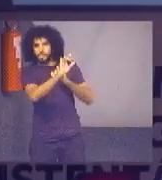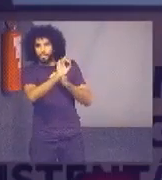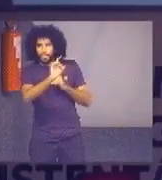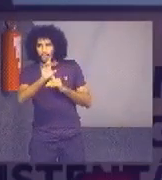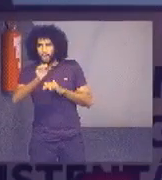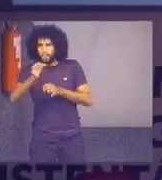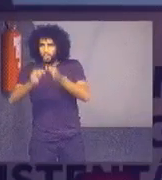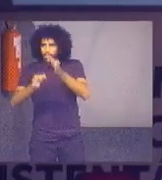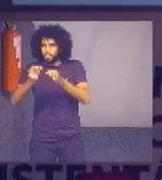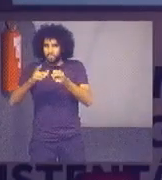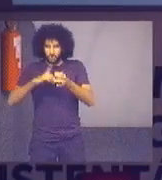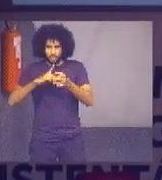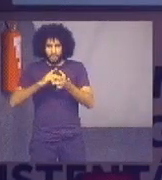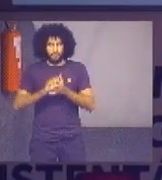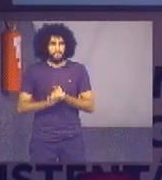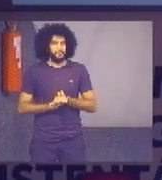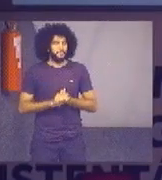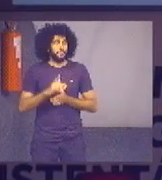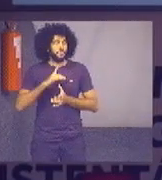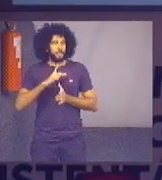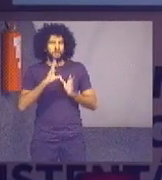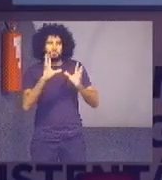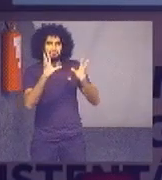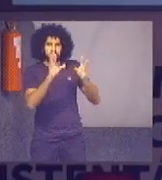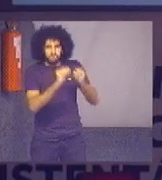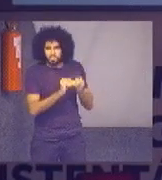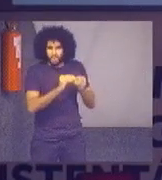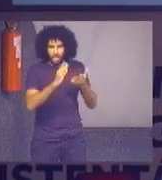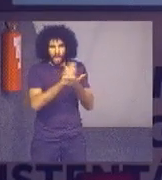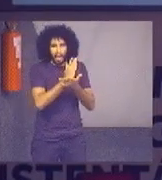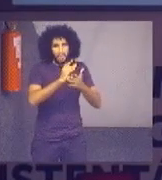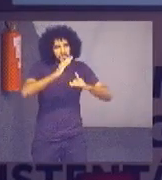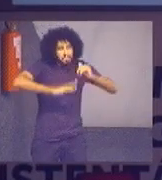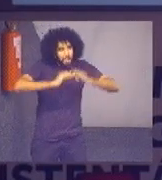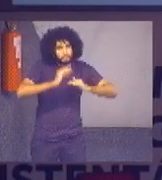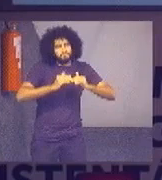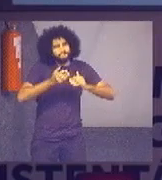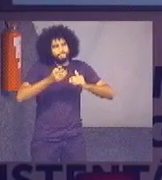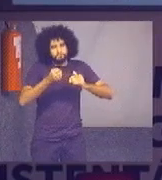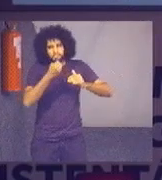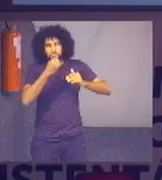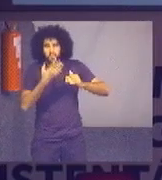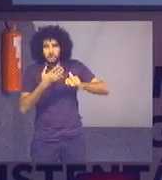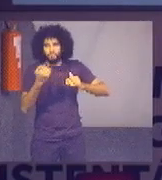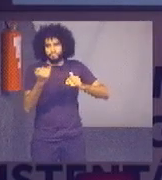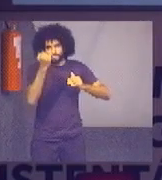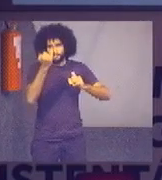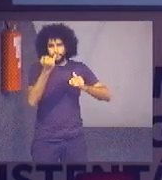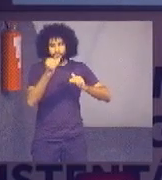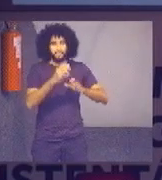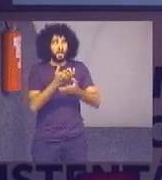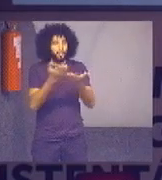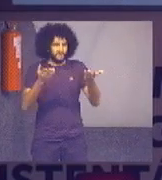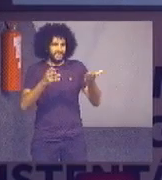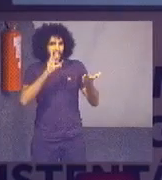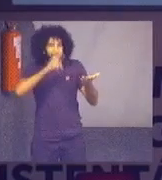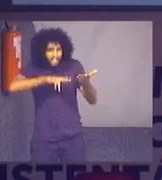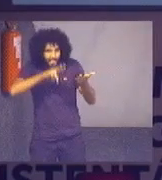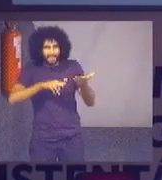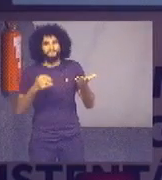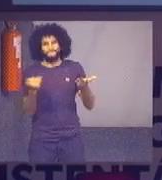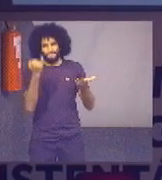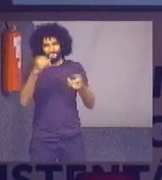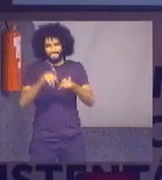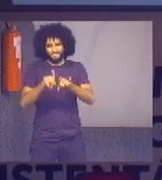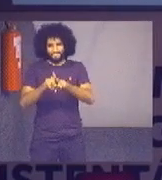Então, ele traz ali, de forma resumida, algumas práticas interessantes e aí é importante que vocês leiam ali para